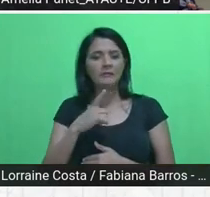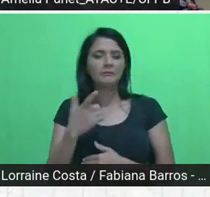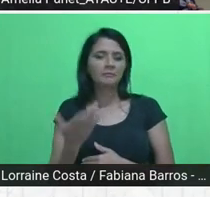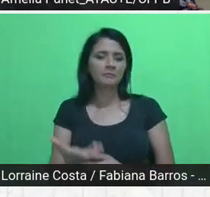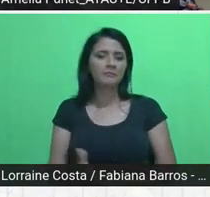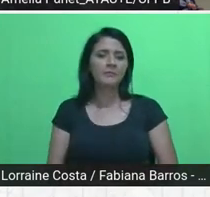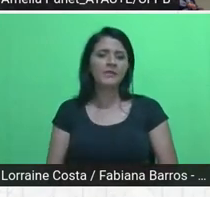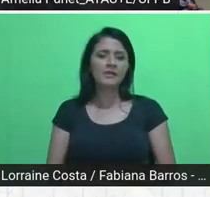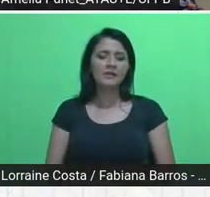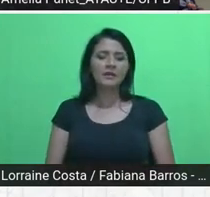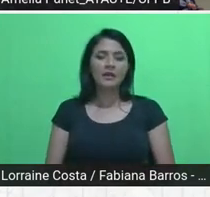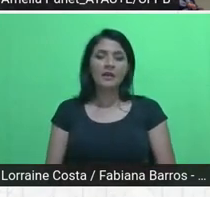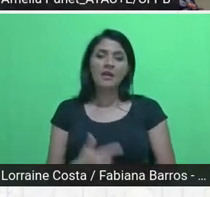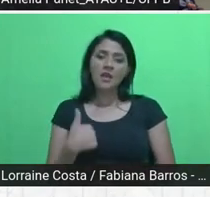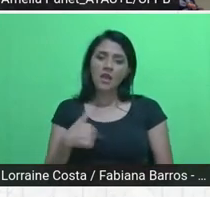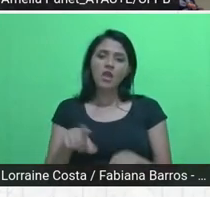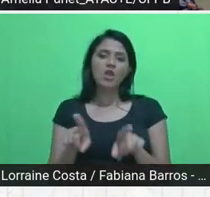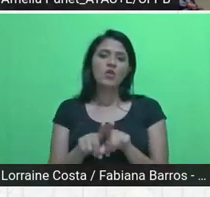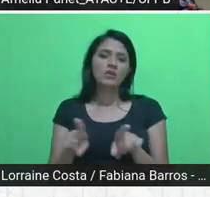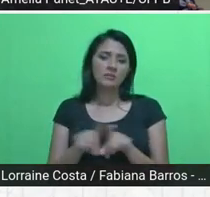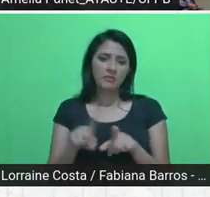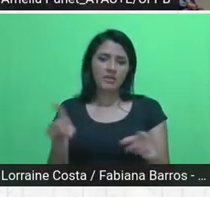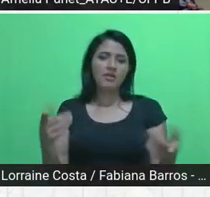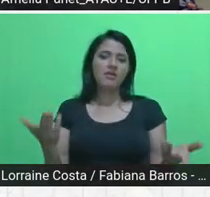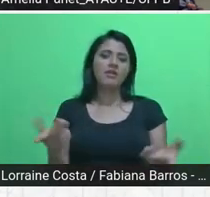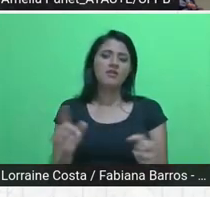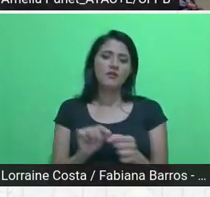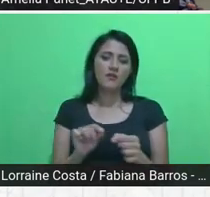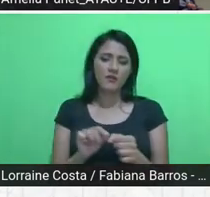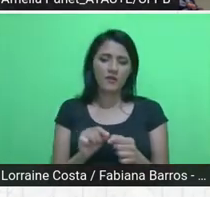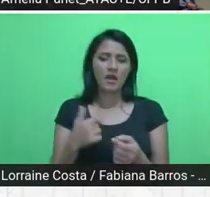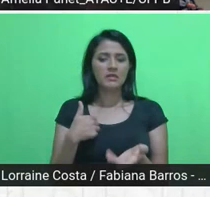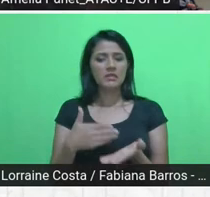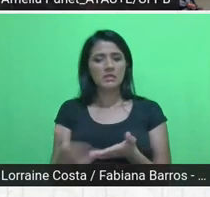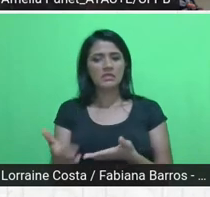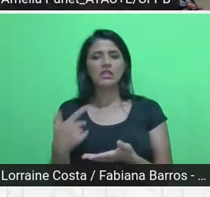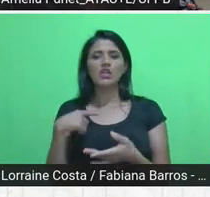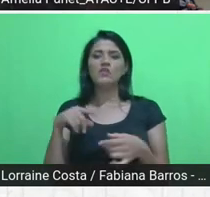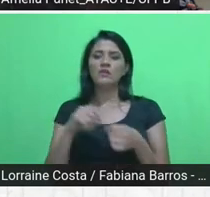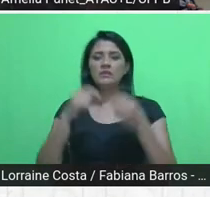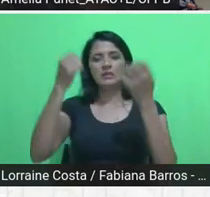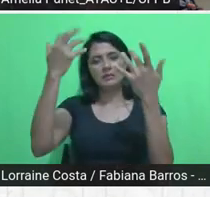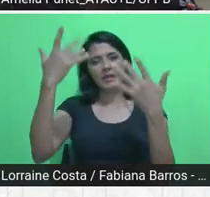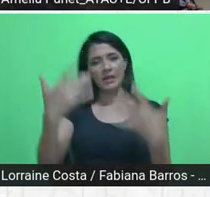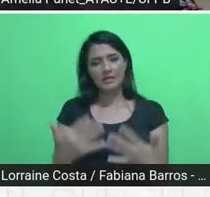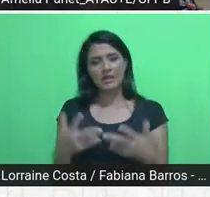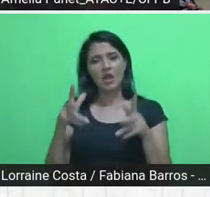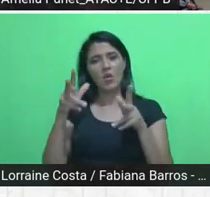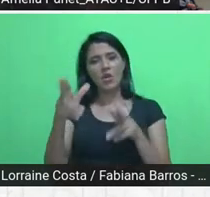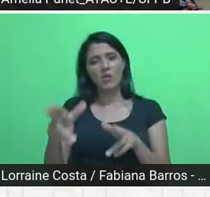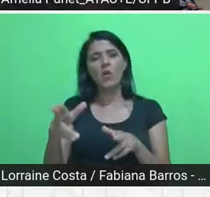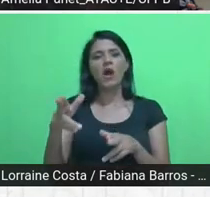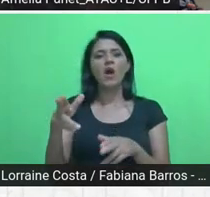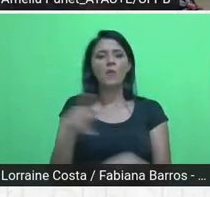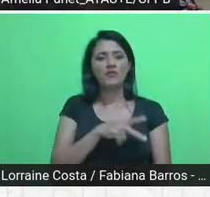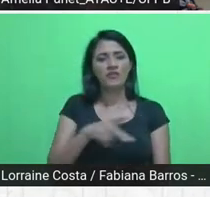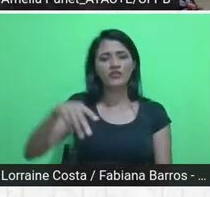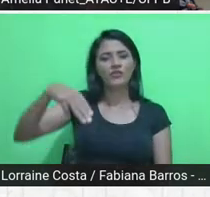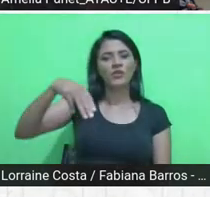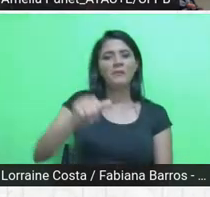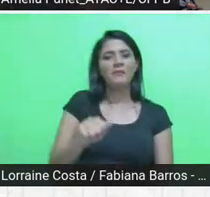eu também faço, inicio fazendo essa explicação que a professora Maria Lúcia fez, eu também quis